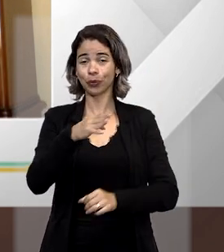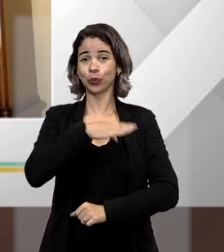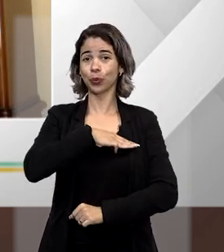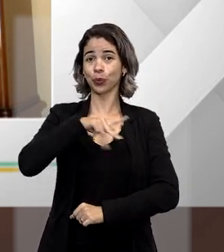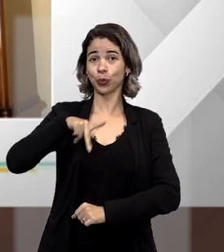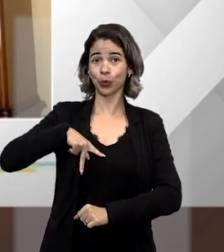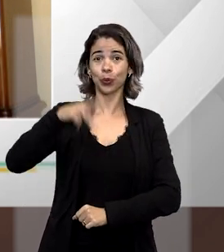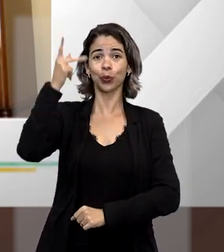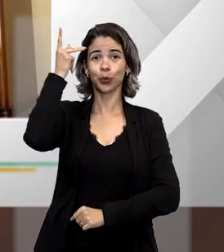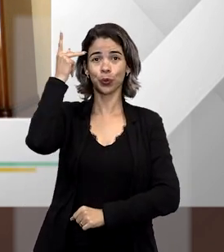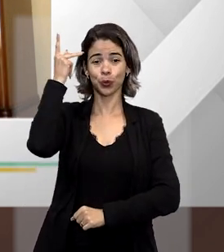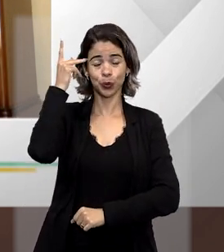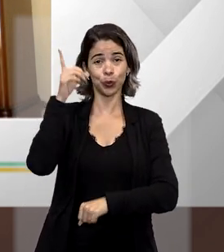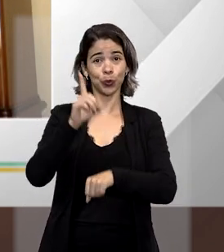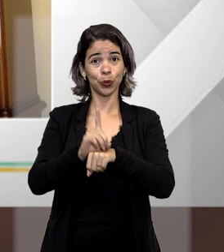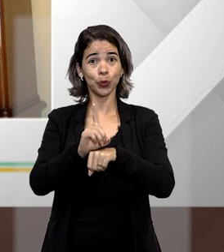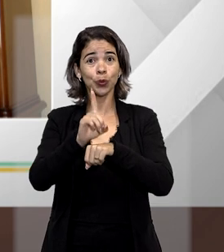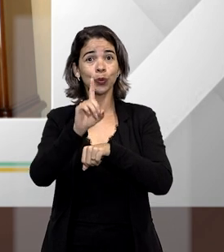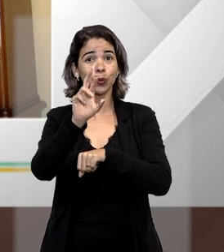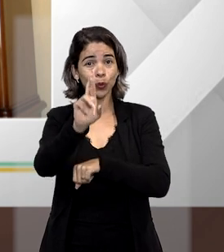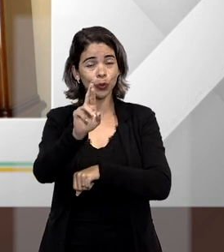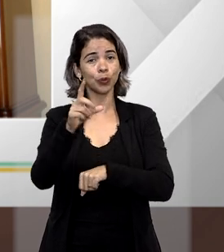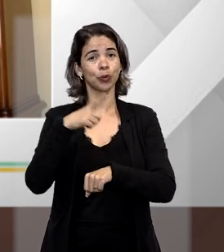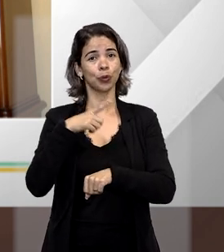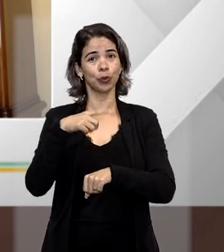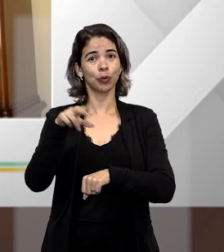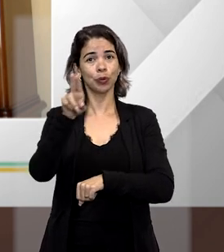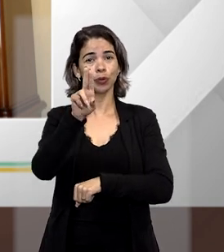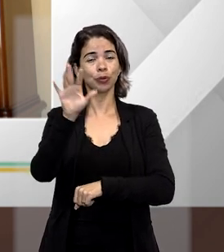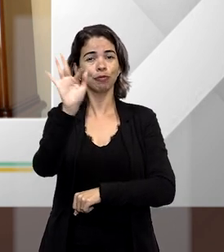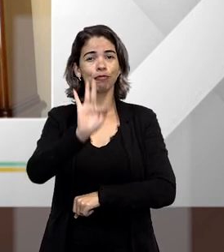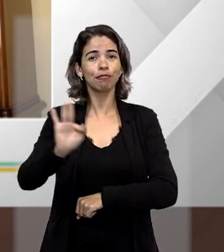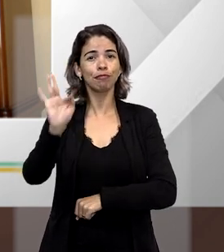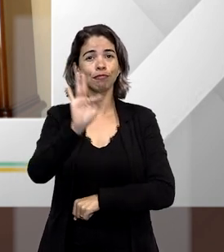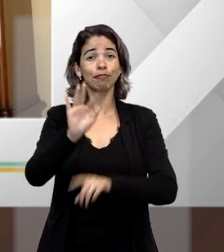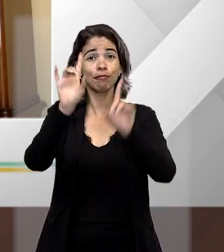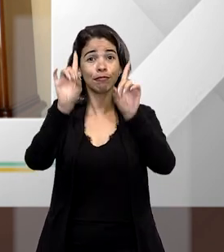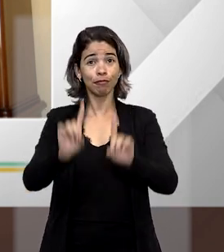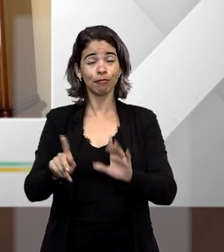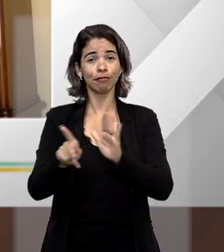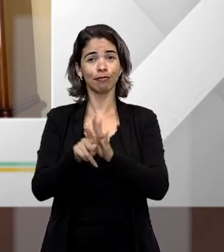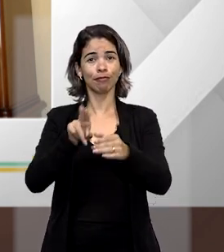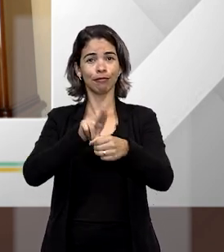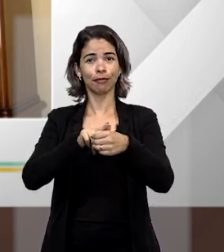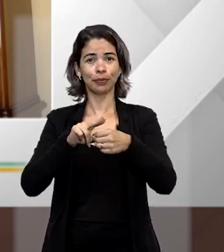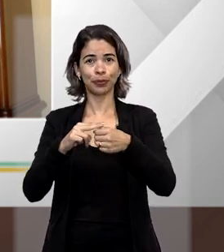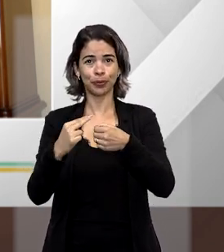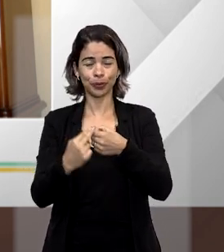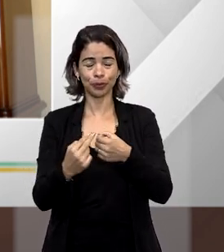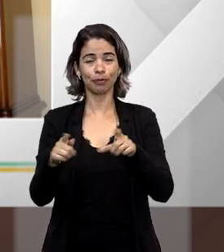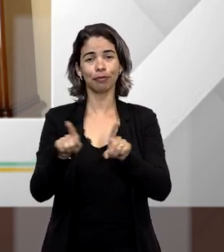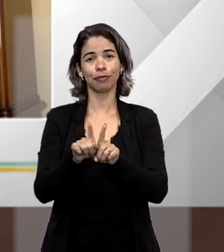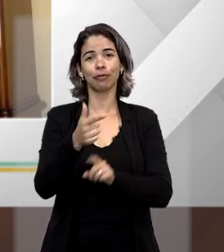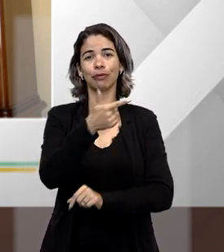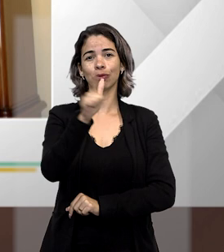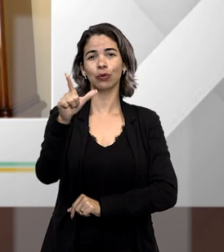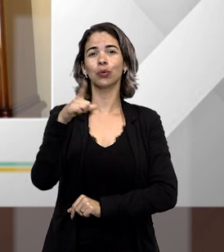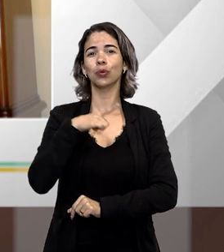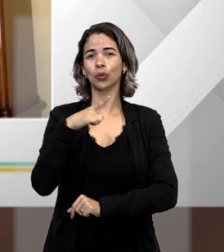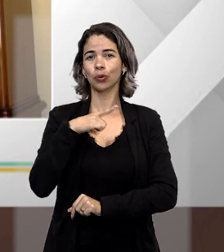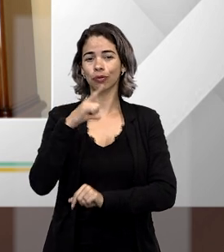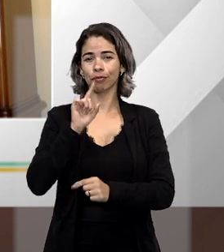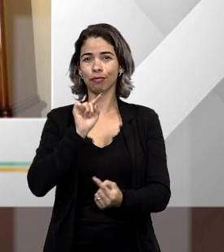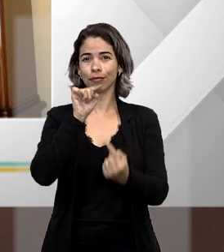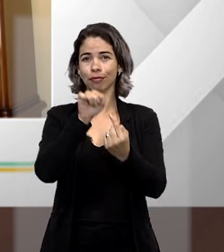Ministério Público de São Paulo. É doutor em direito processual penal pela Faculdade de Direito da Universidade de São Paulo. Possui, entre